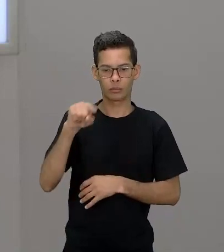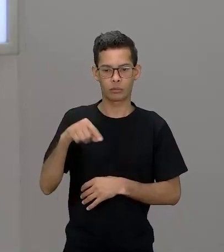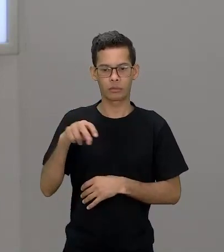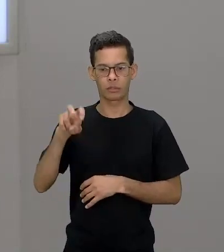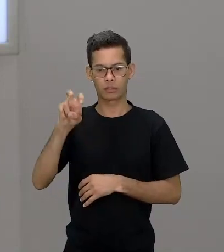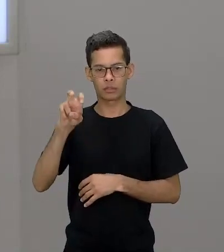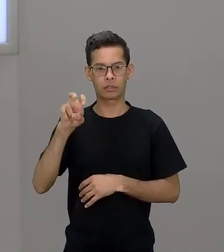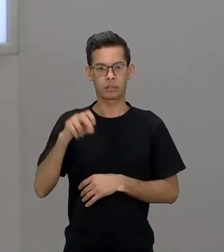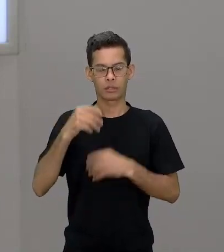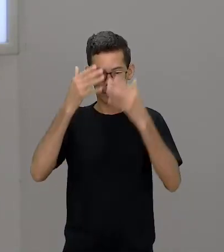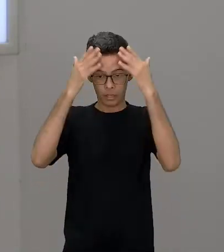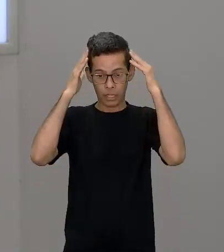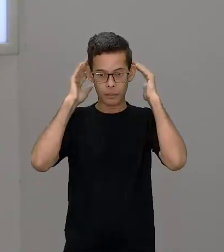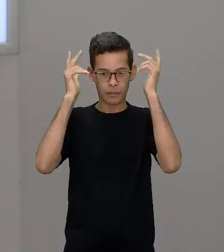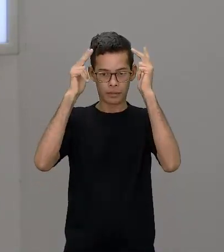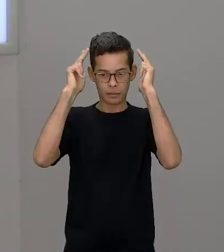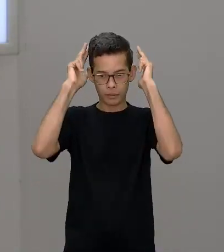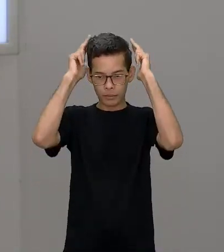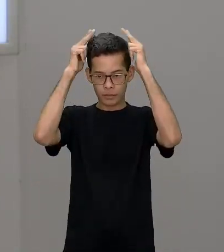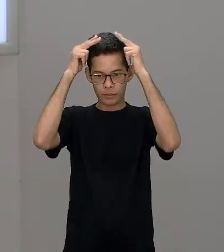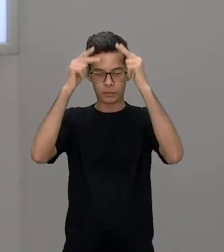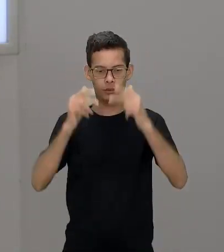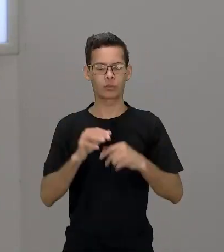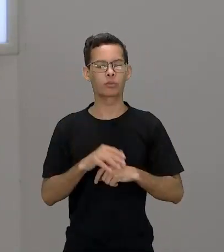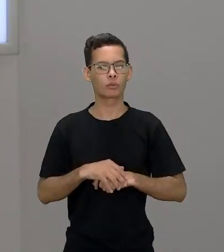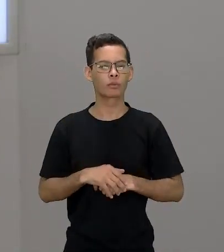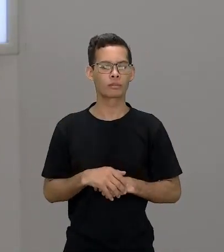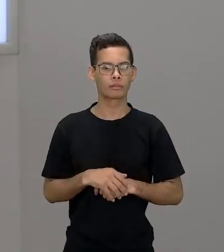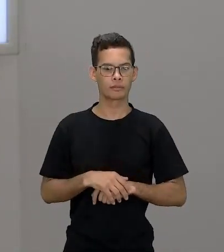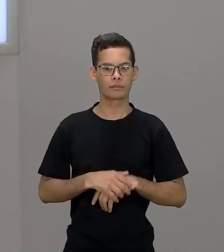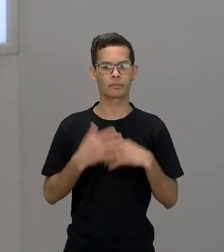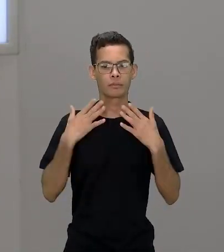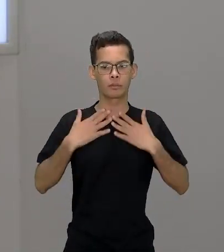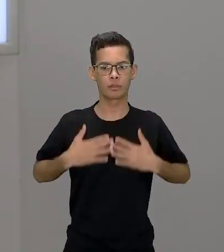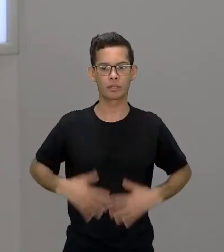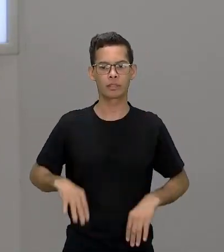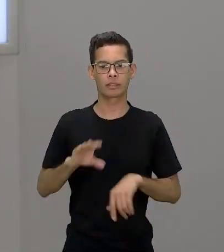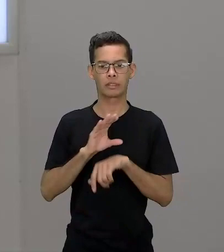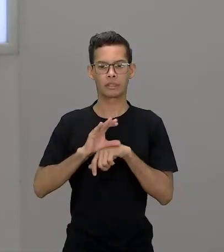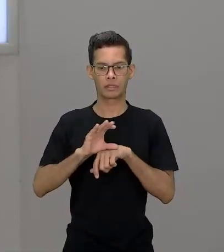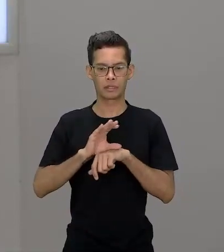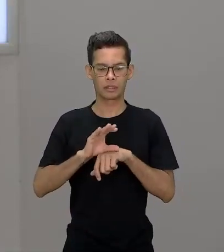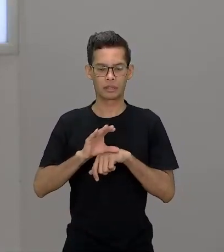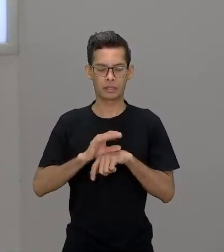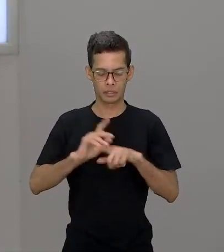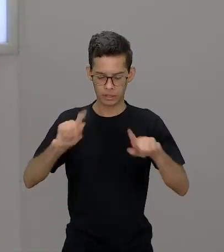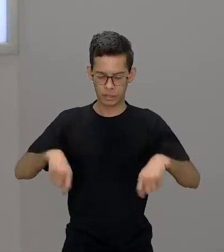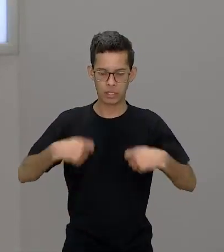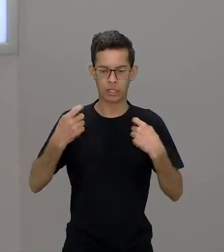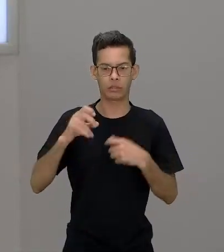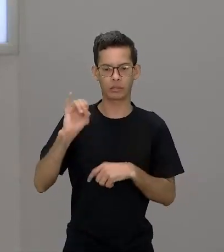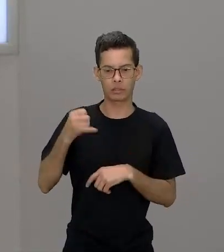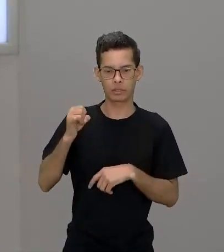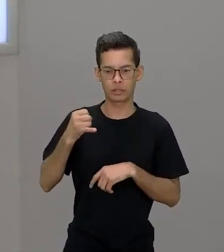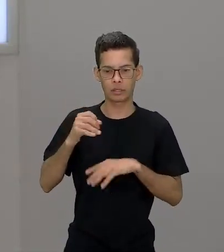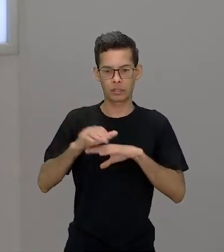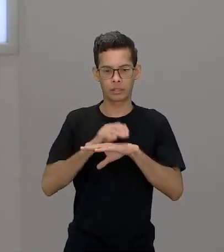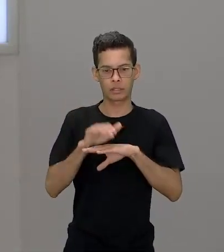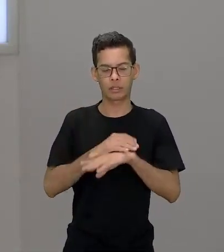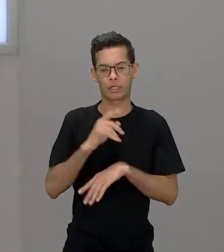hoje eu estou com uma camisa xadrez cinza, calça jeans e tênis preto.